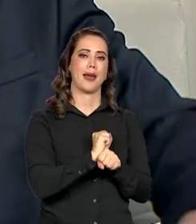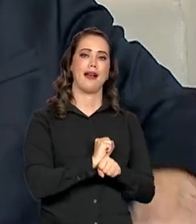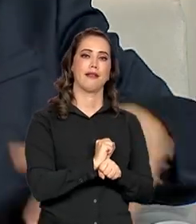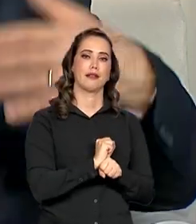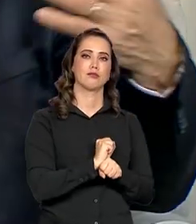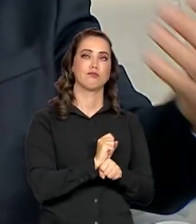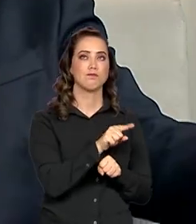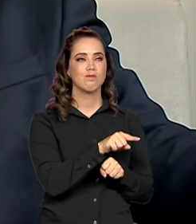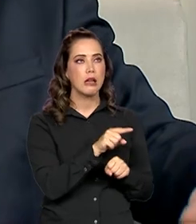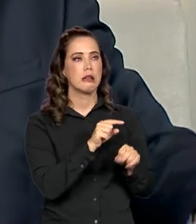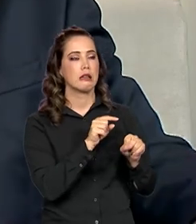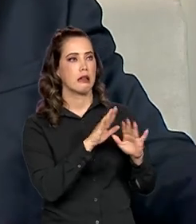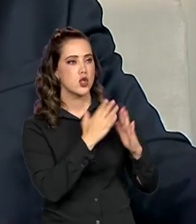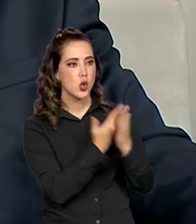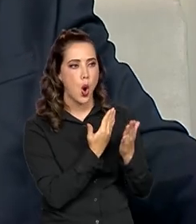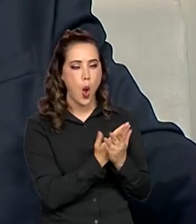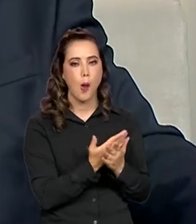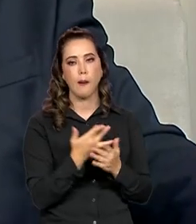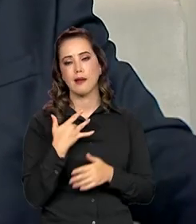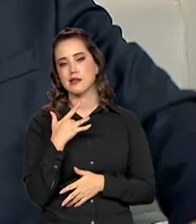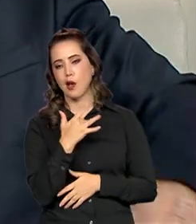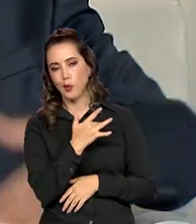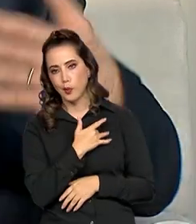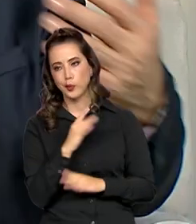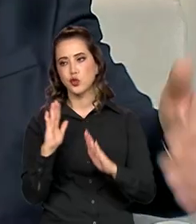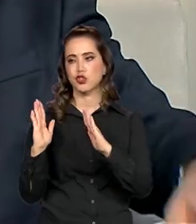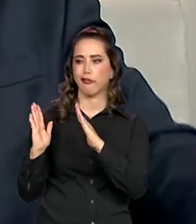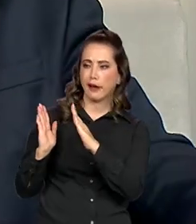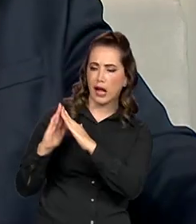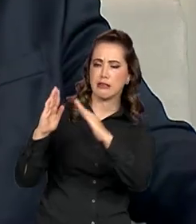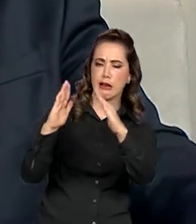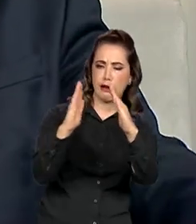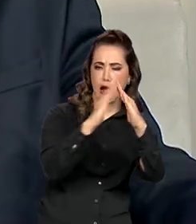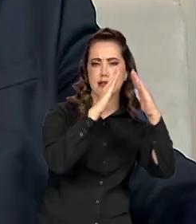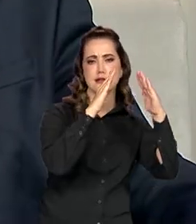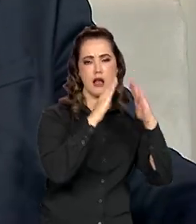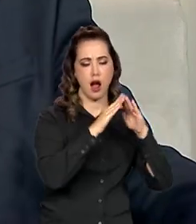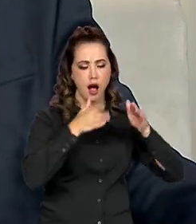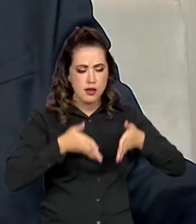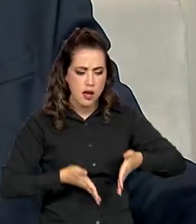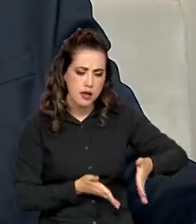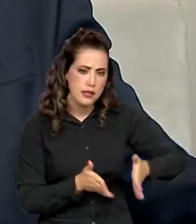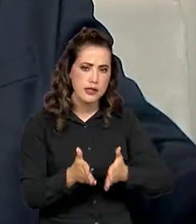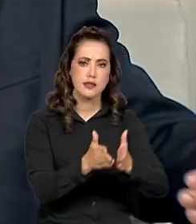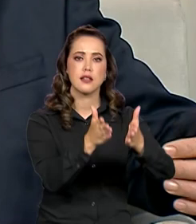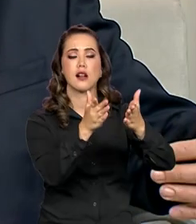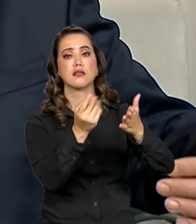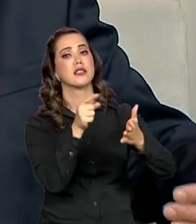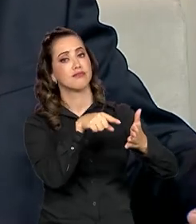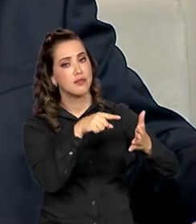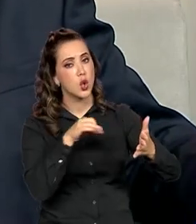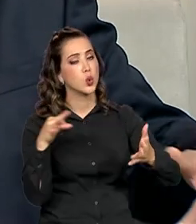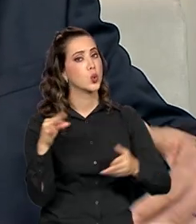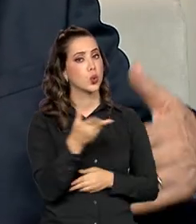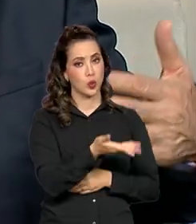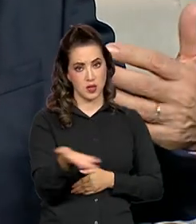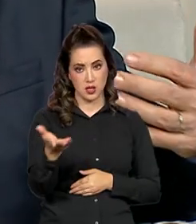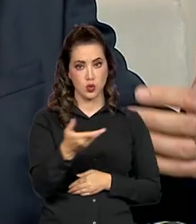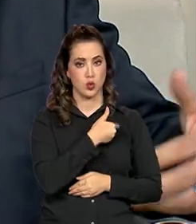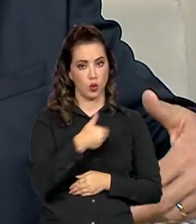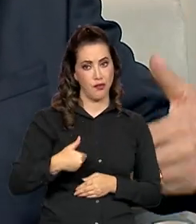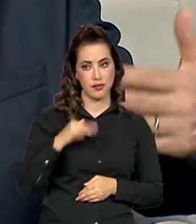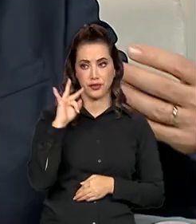educação, muitas obras em saúde, muita obra em habitação, muita obra em infraestrutura, rodovia, enfim. Essas obras são retomadas